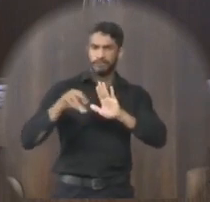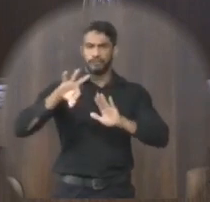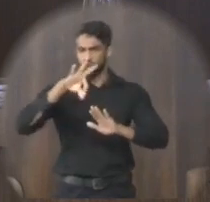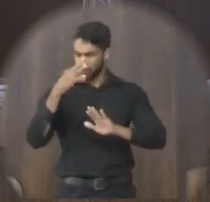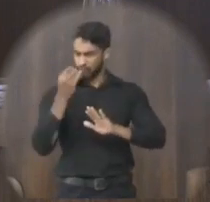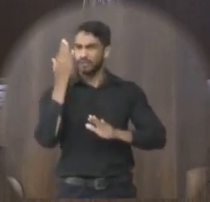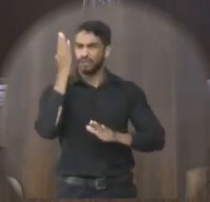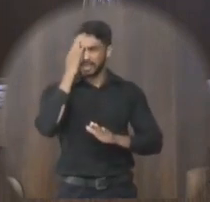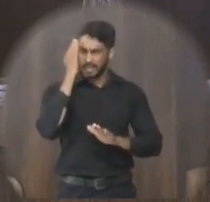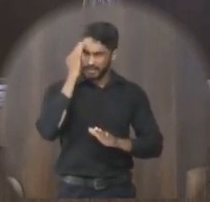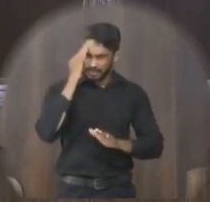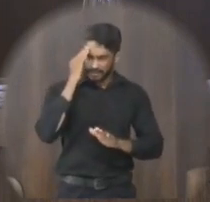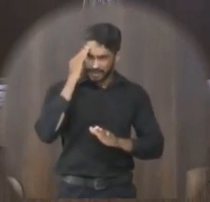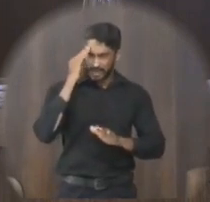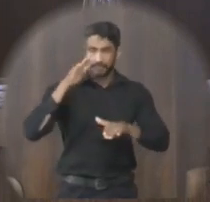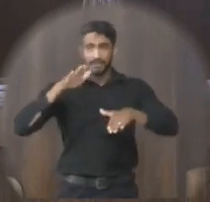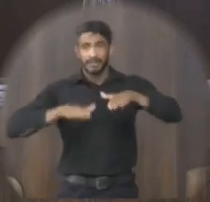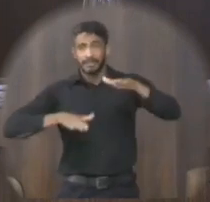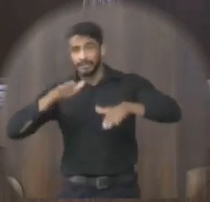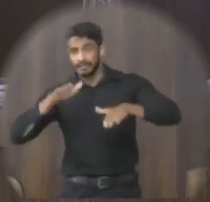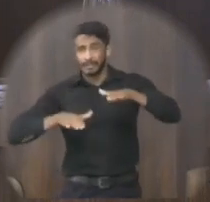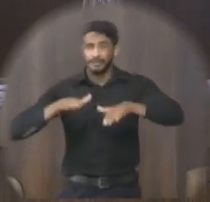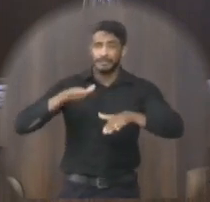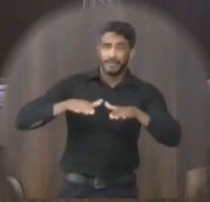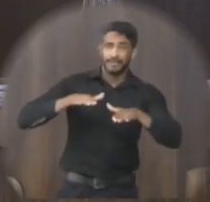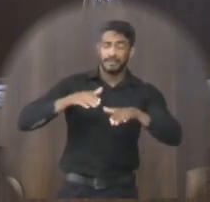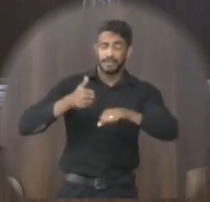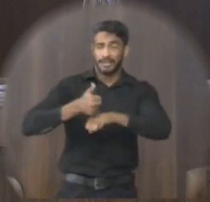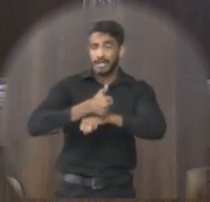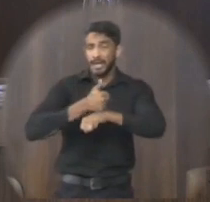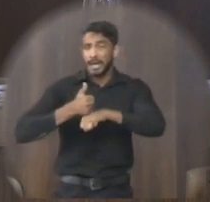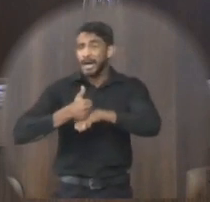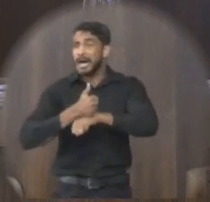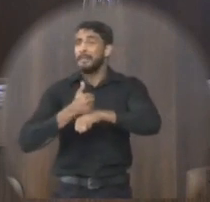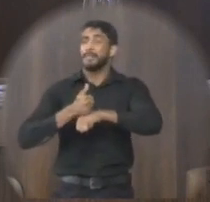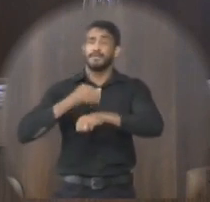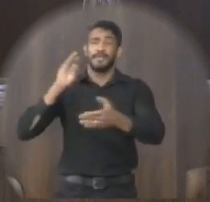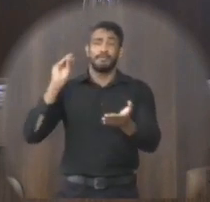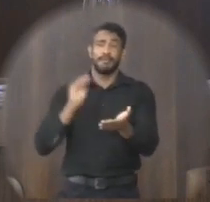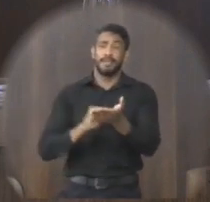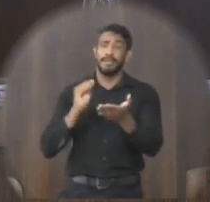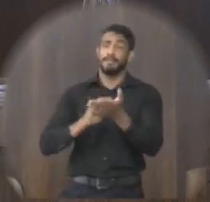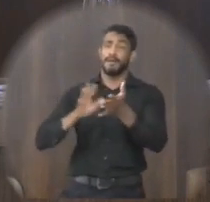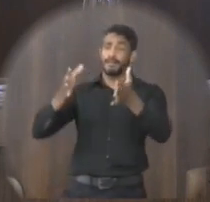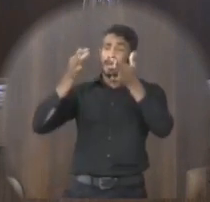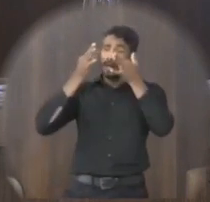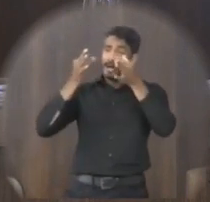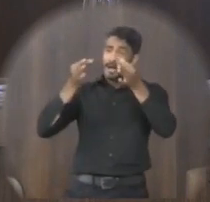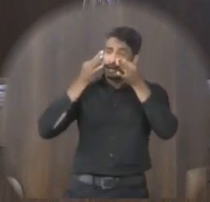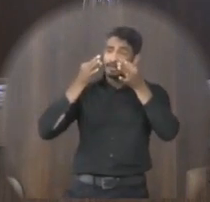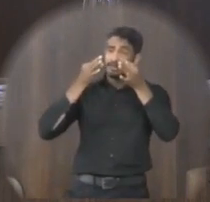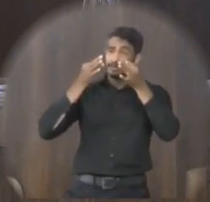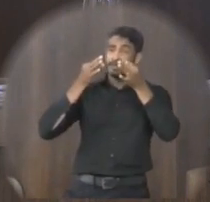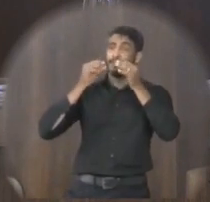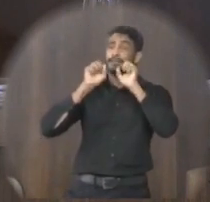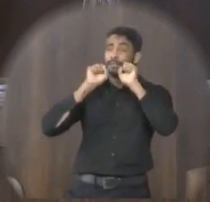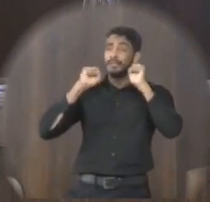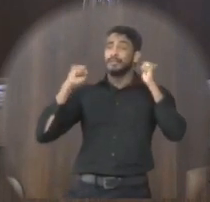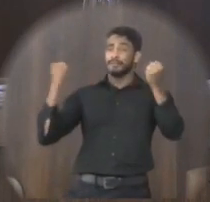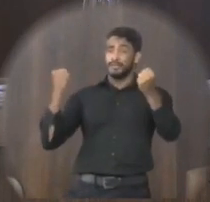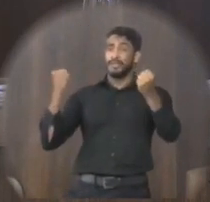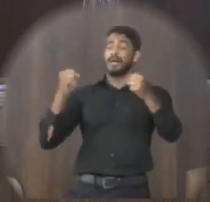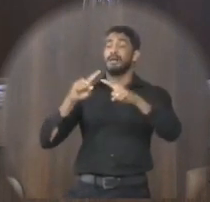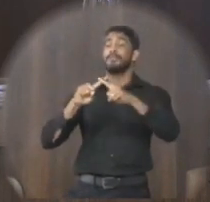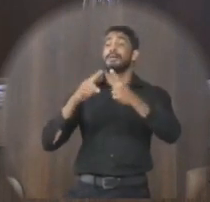disso talvez seja a profissão mais que falta mais atenção no cenário agora é importante que a